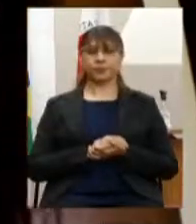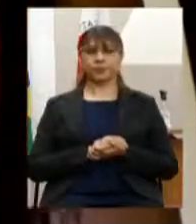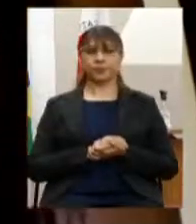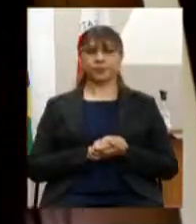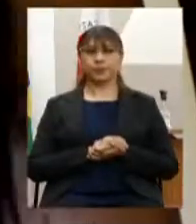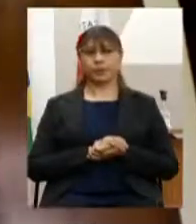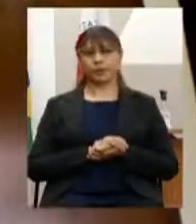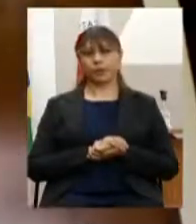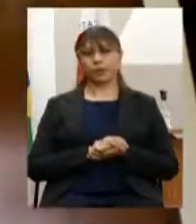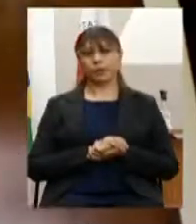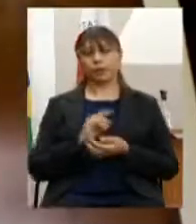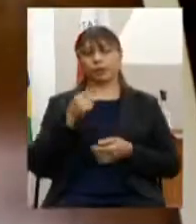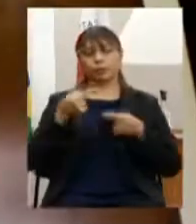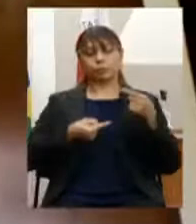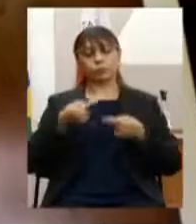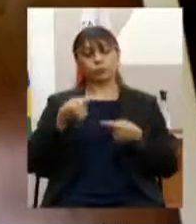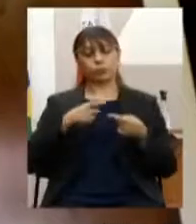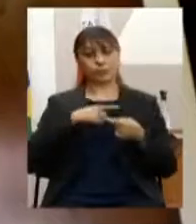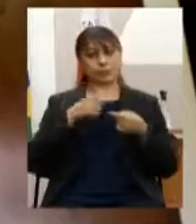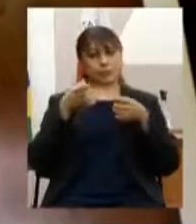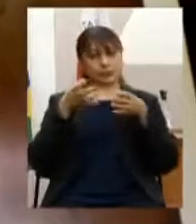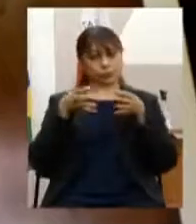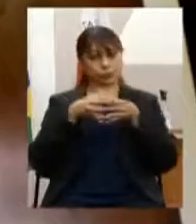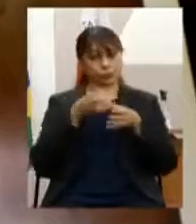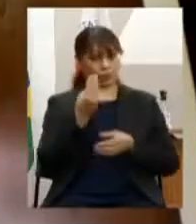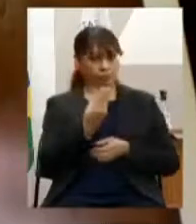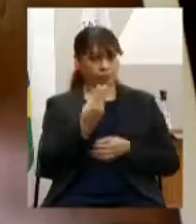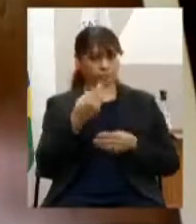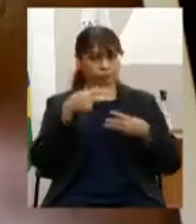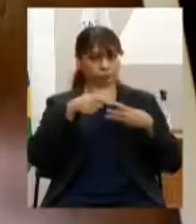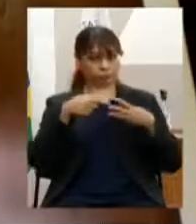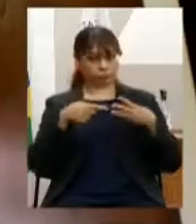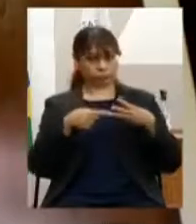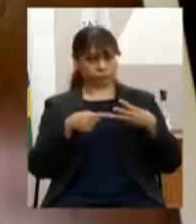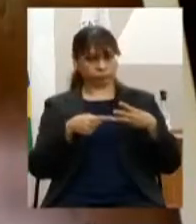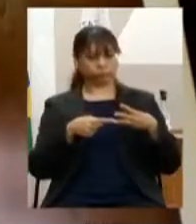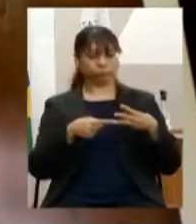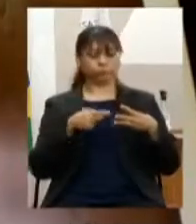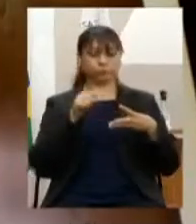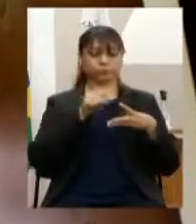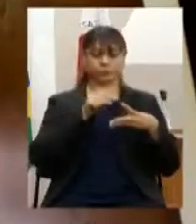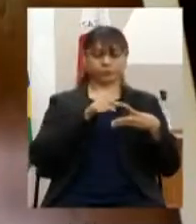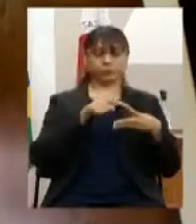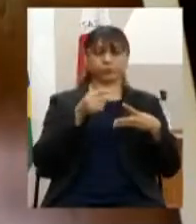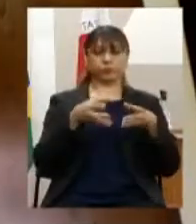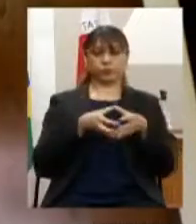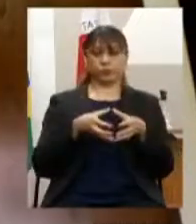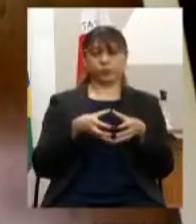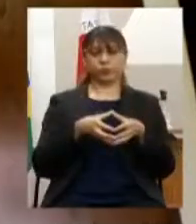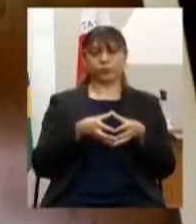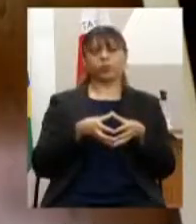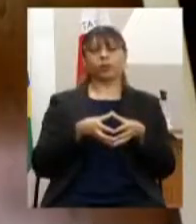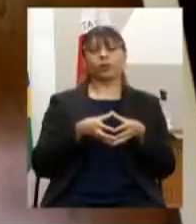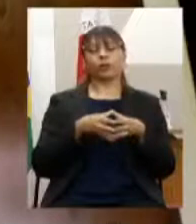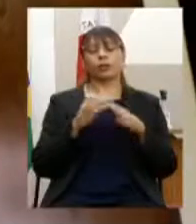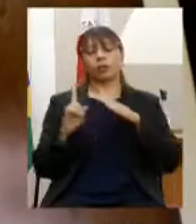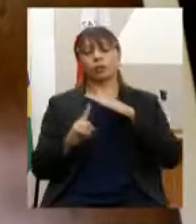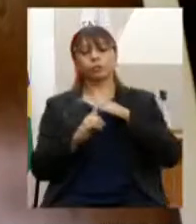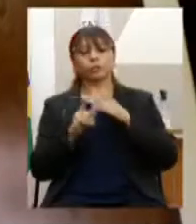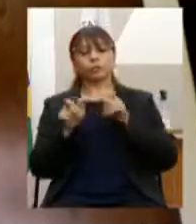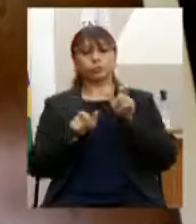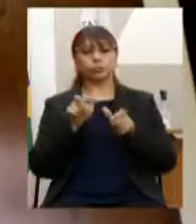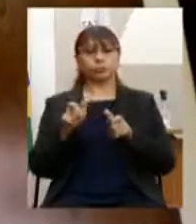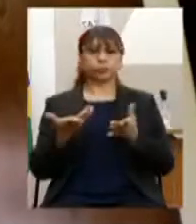esse tema foi departido em três grupos o subgrupo 1 atendimento aos indivíduos em privação de